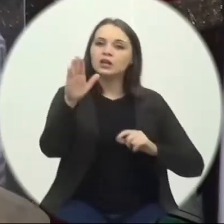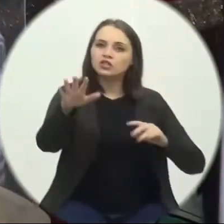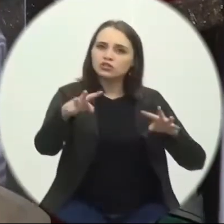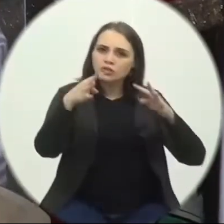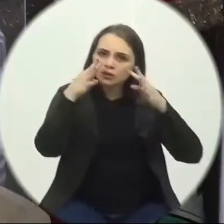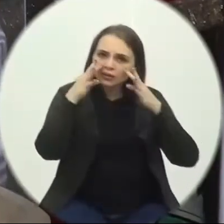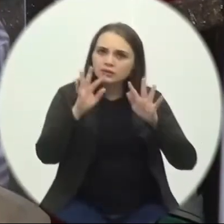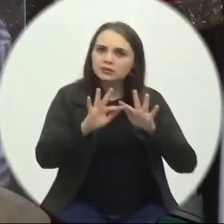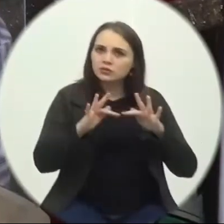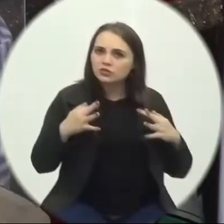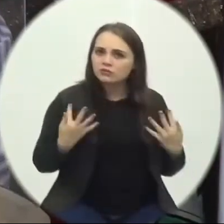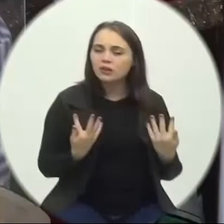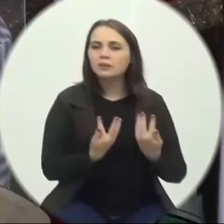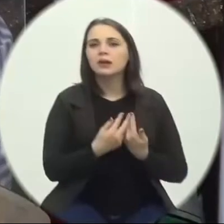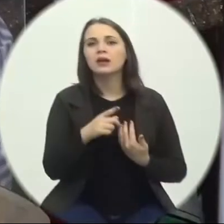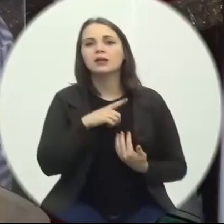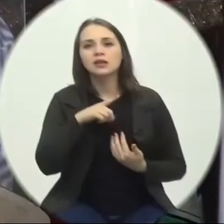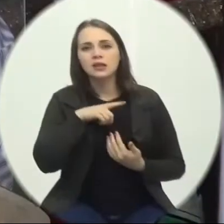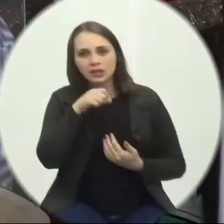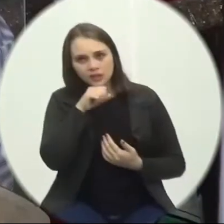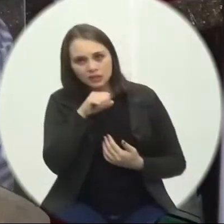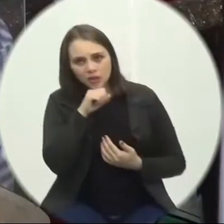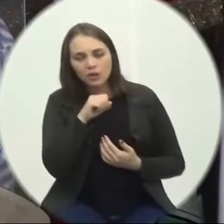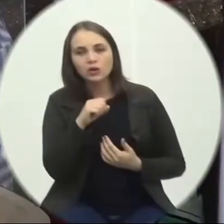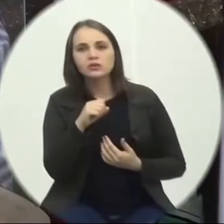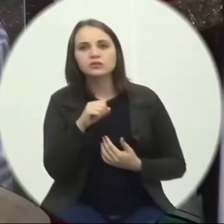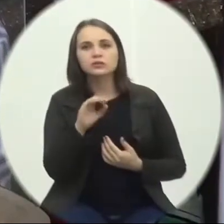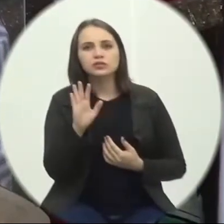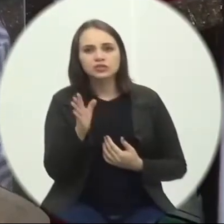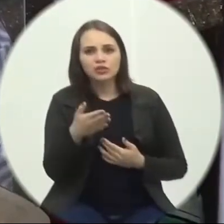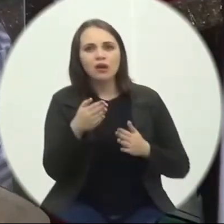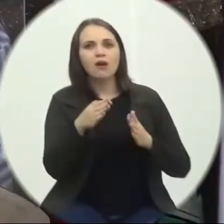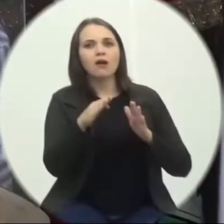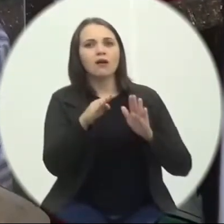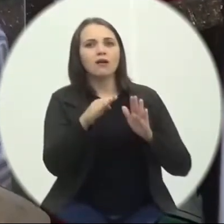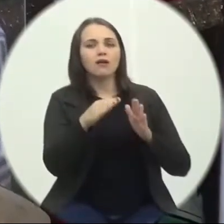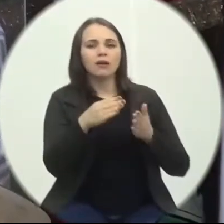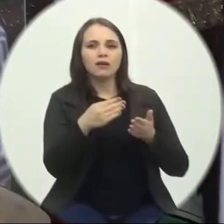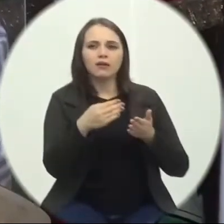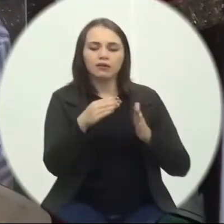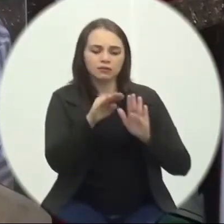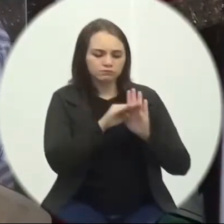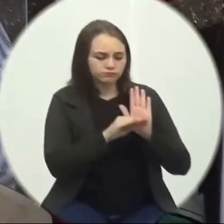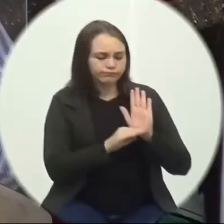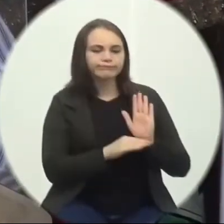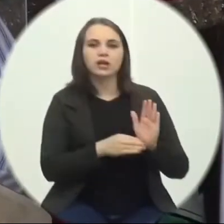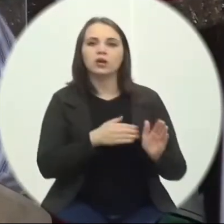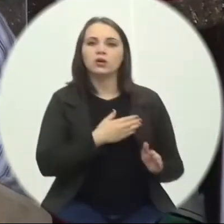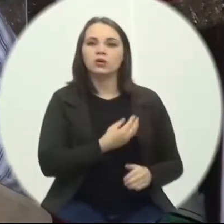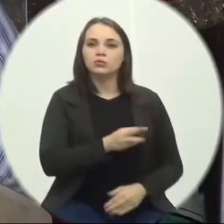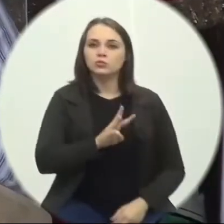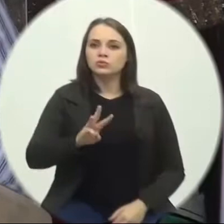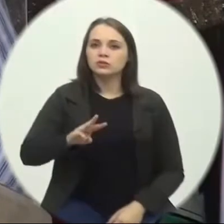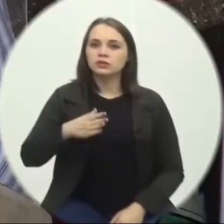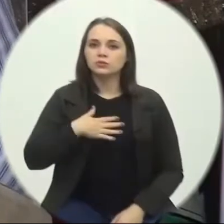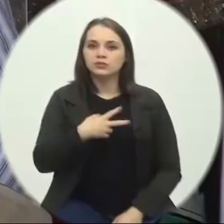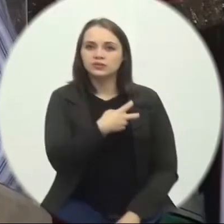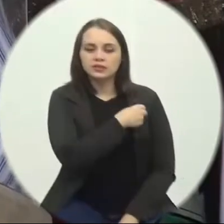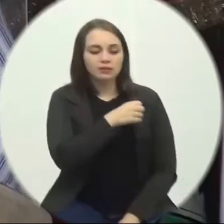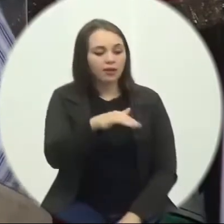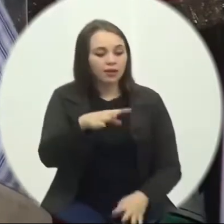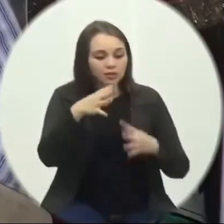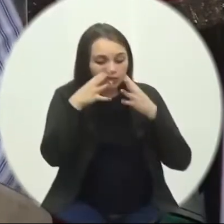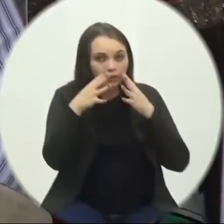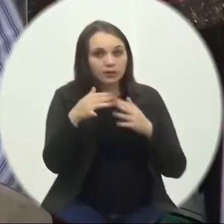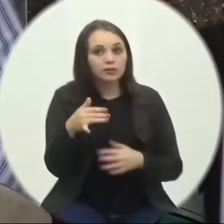a atenção Dos familiares Que tem os seus idosos Já cadastrados No Minha Vacina Fiquem atentos Ao seu telefone Se